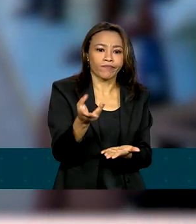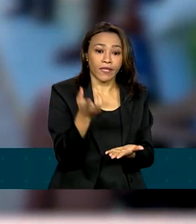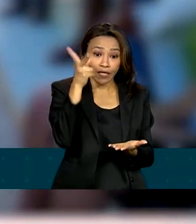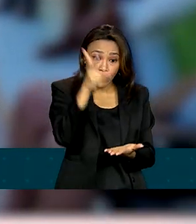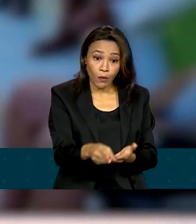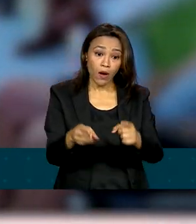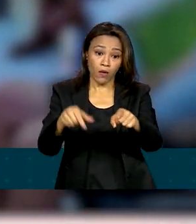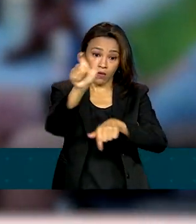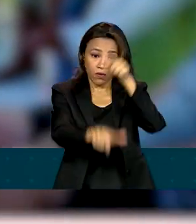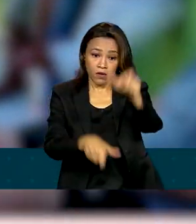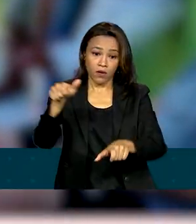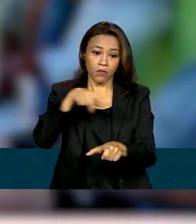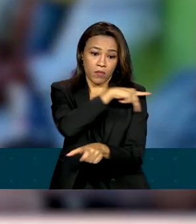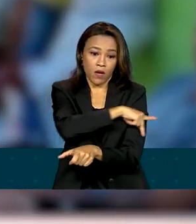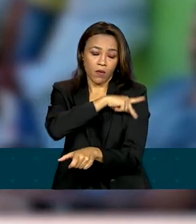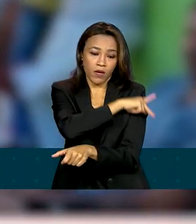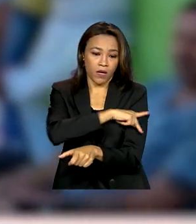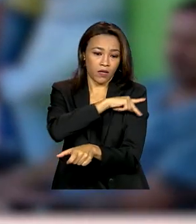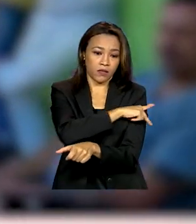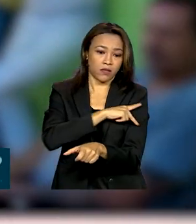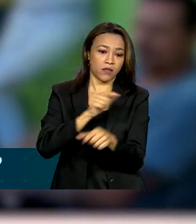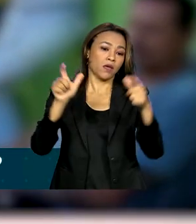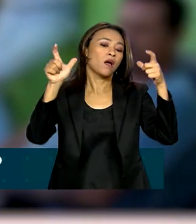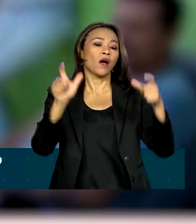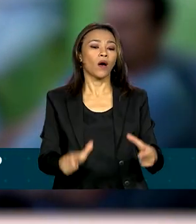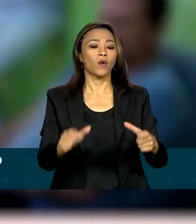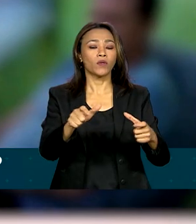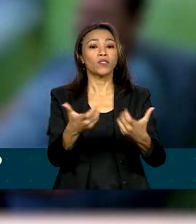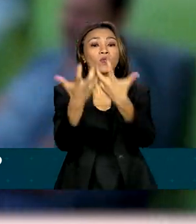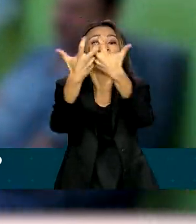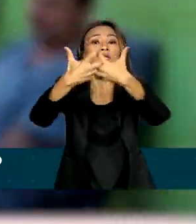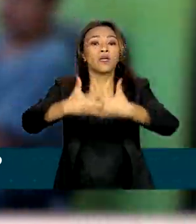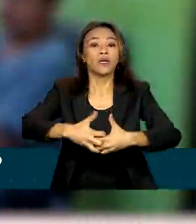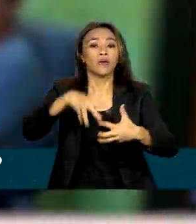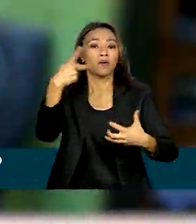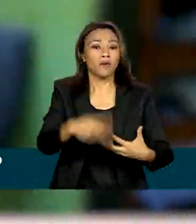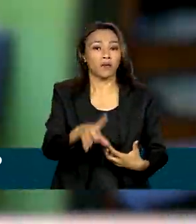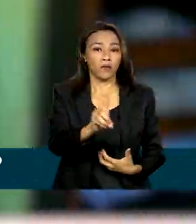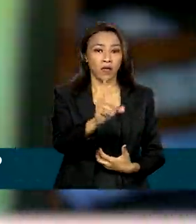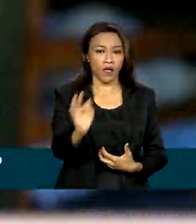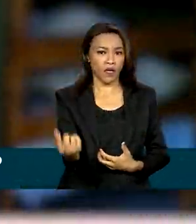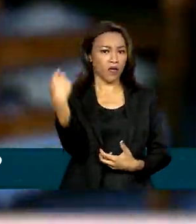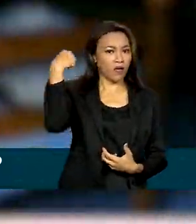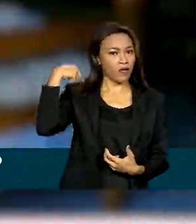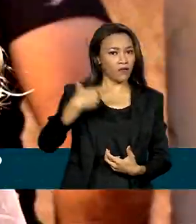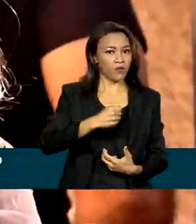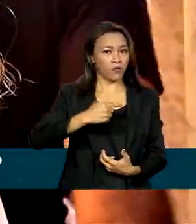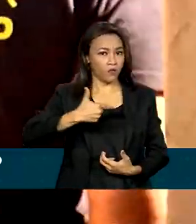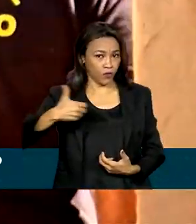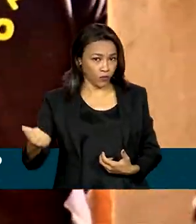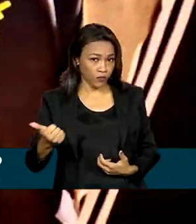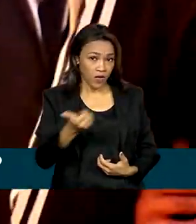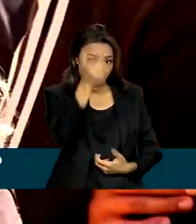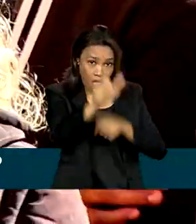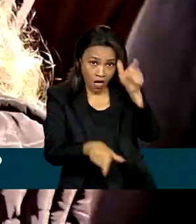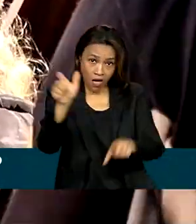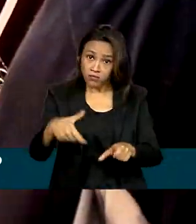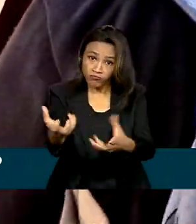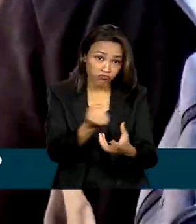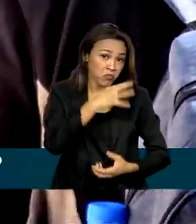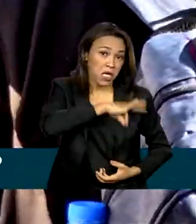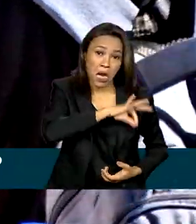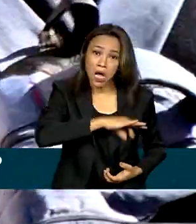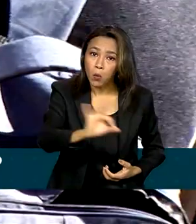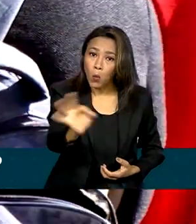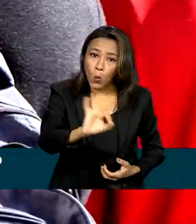piauienses resgatados na área rural do Gama, no Distrito Federal, em 2021. Eles não recebiam salário,